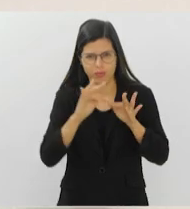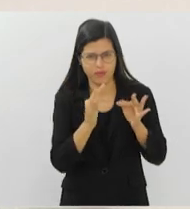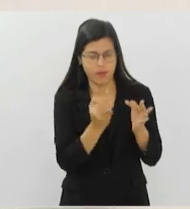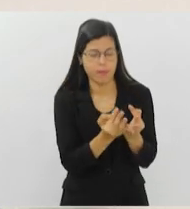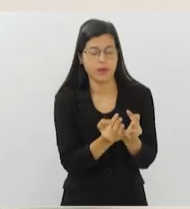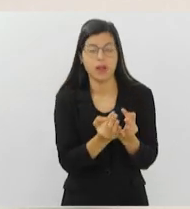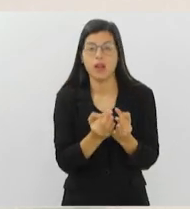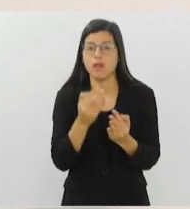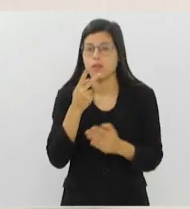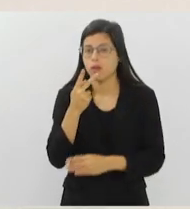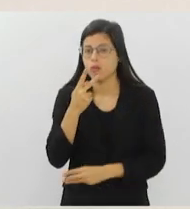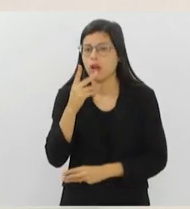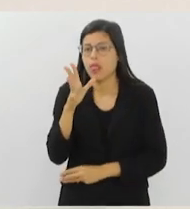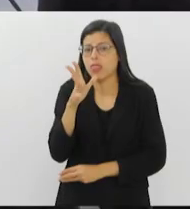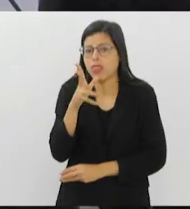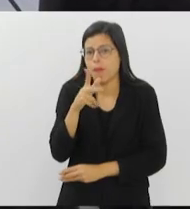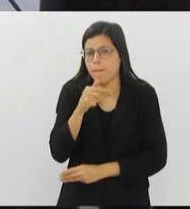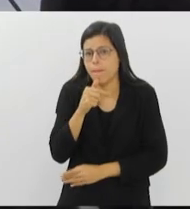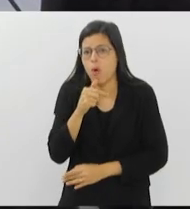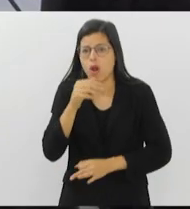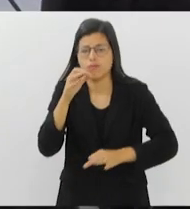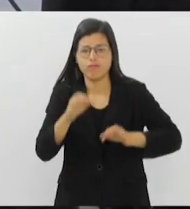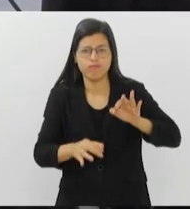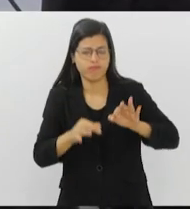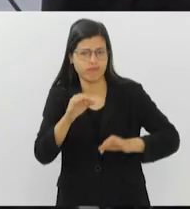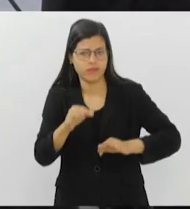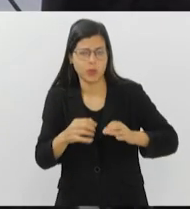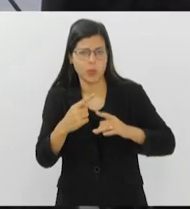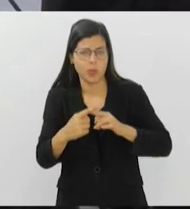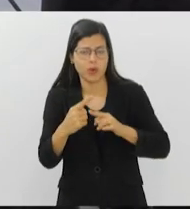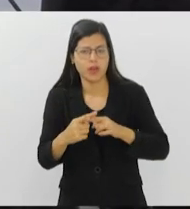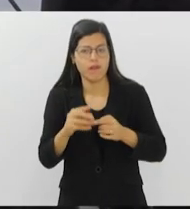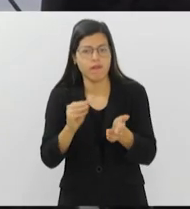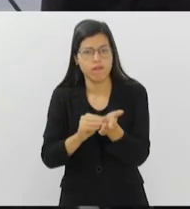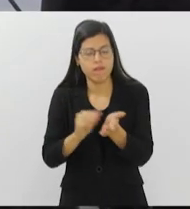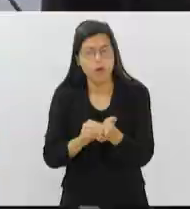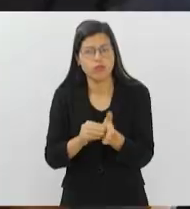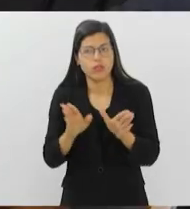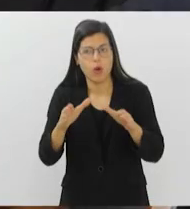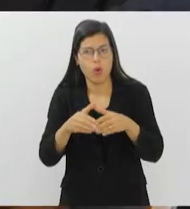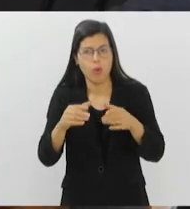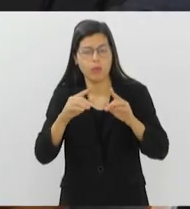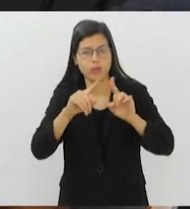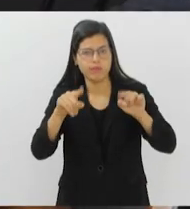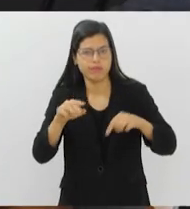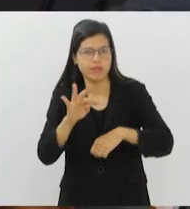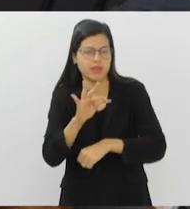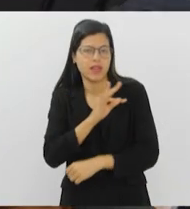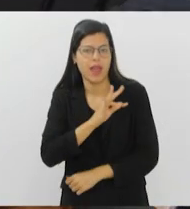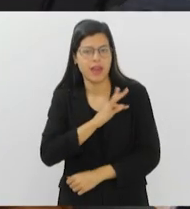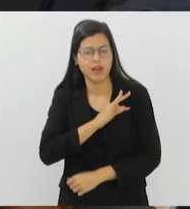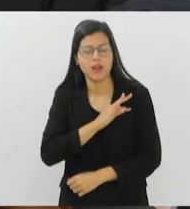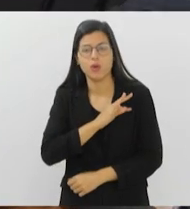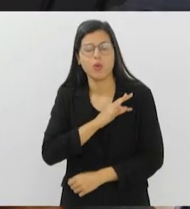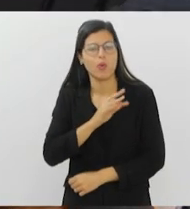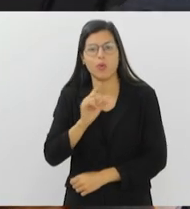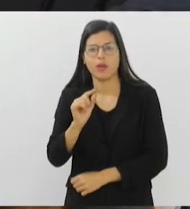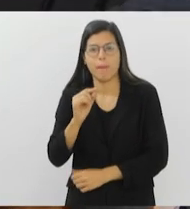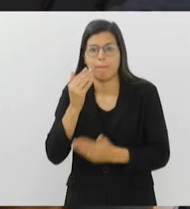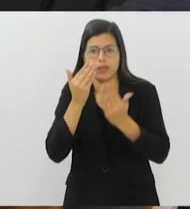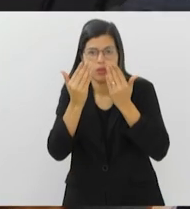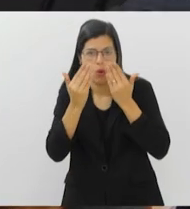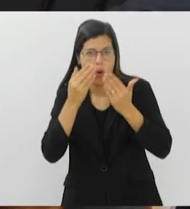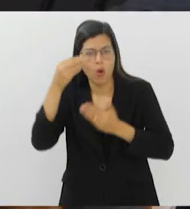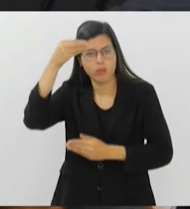muitas vezes a demora da justiça se dá por falta de equipe técnica na rede, como psicólogos e psiquiatras, e a